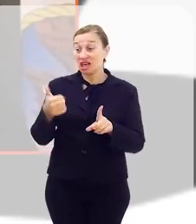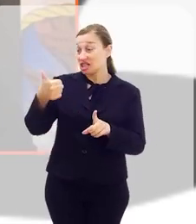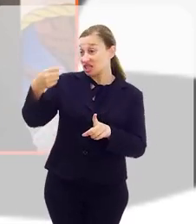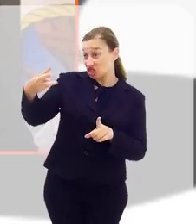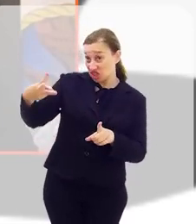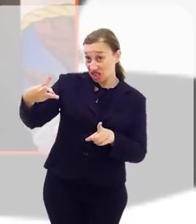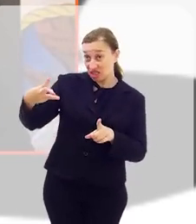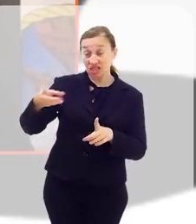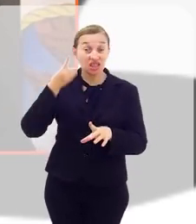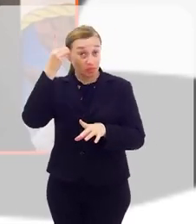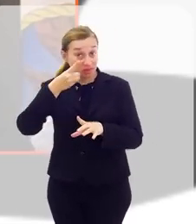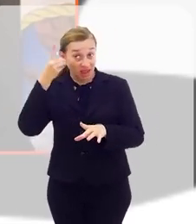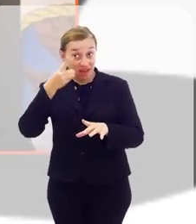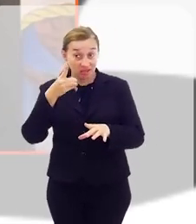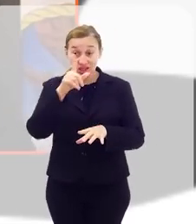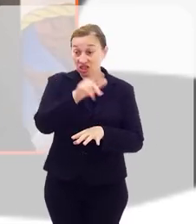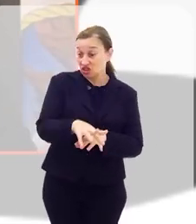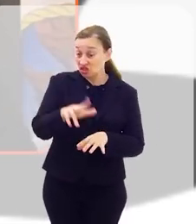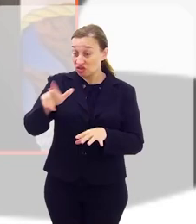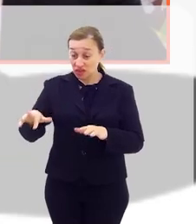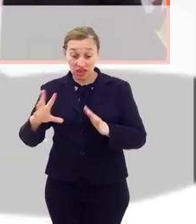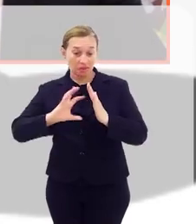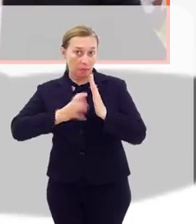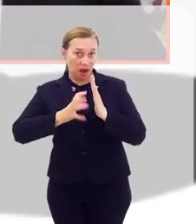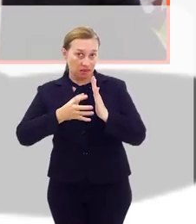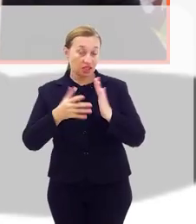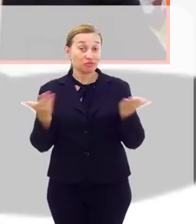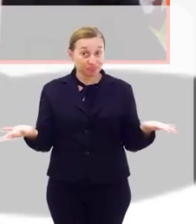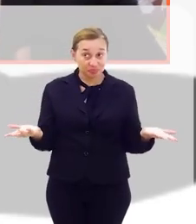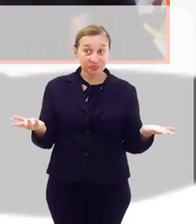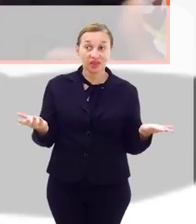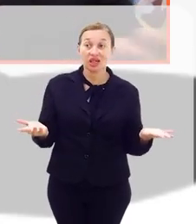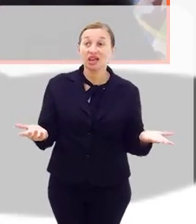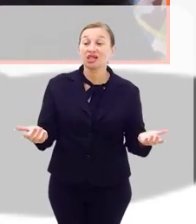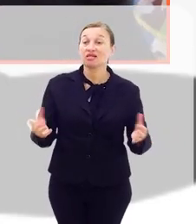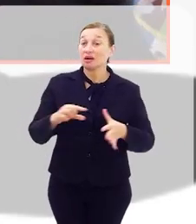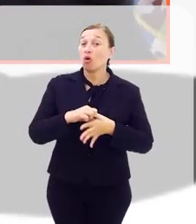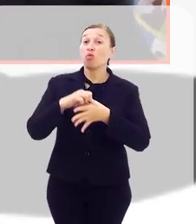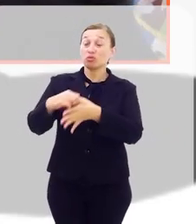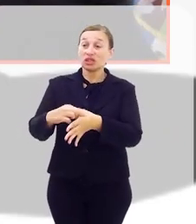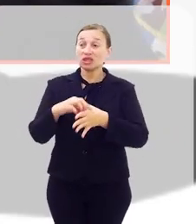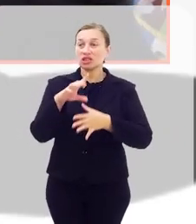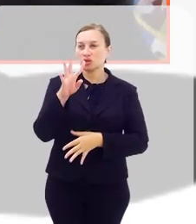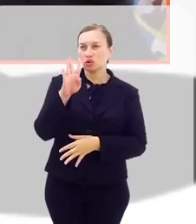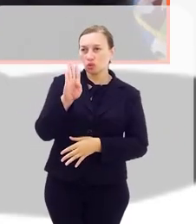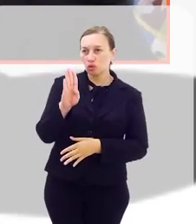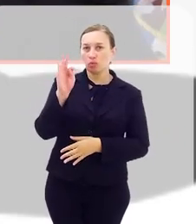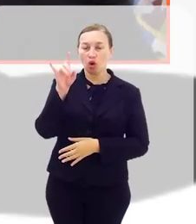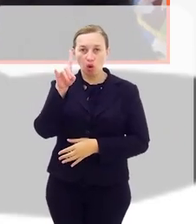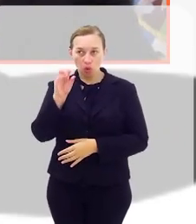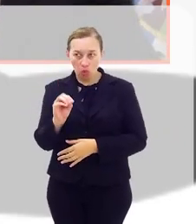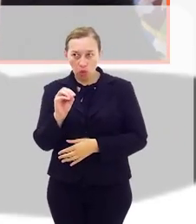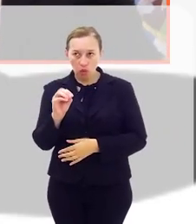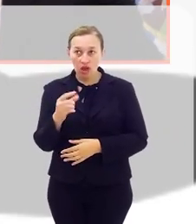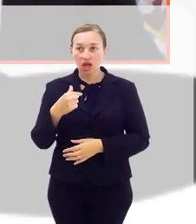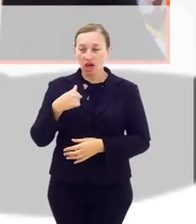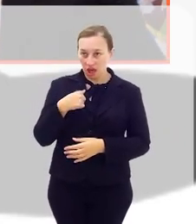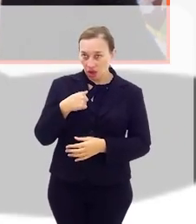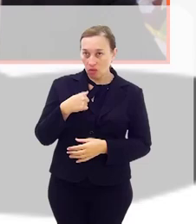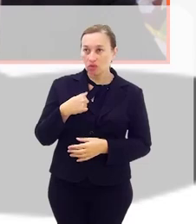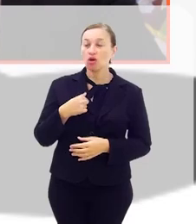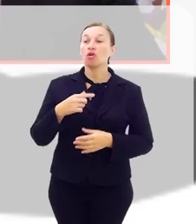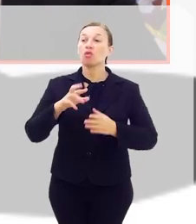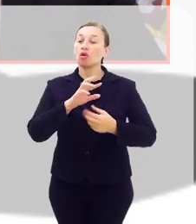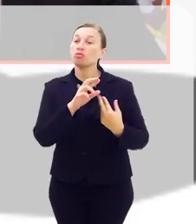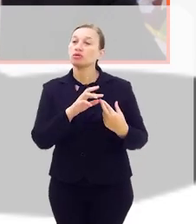Bloco, vindo de seis partidos diferentes. E, além de estar como líder desse bloco, eu estou como líder